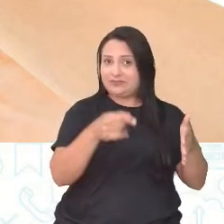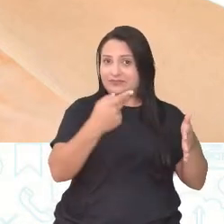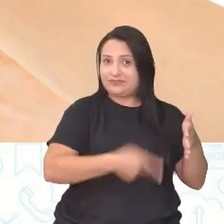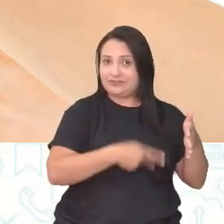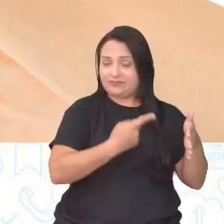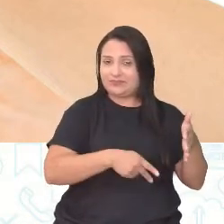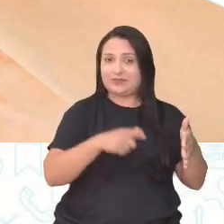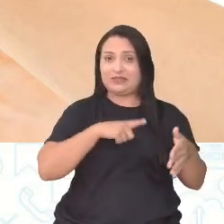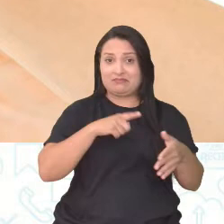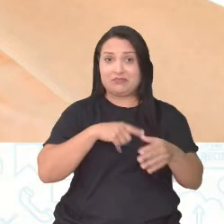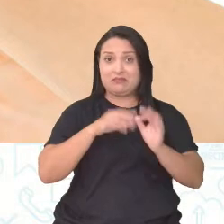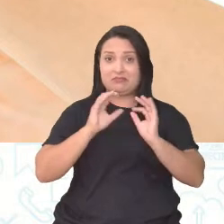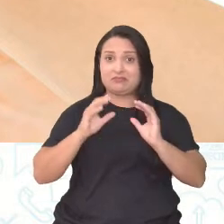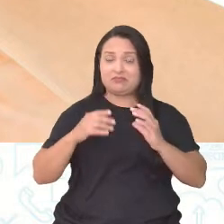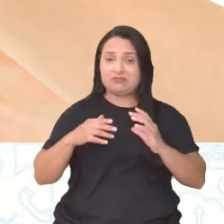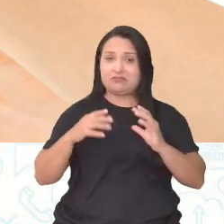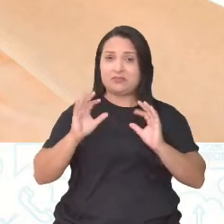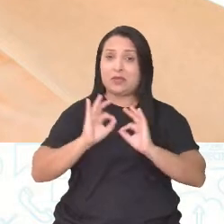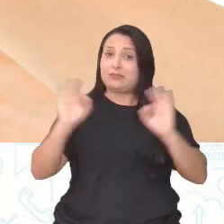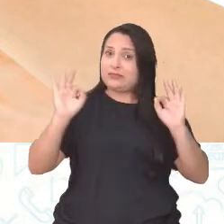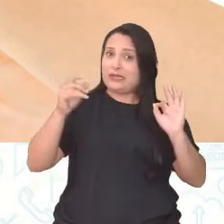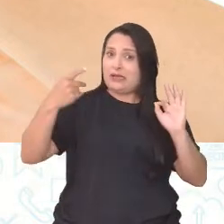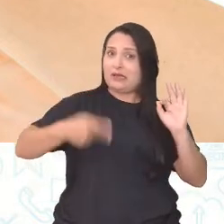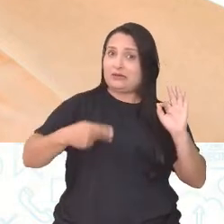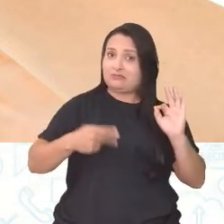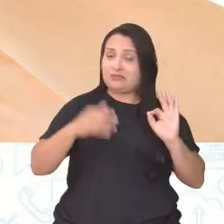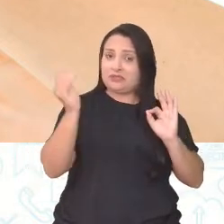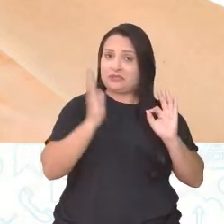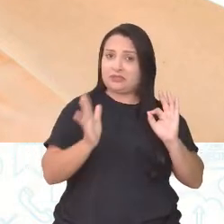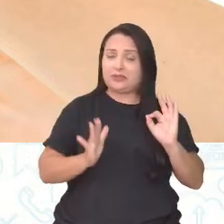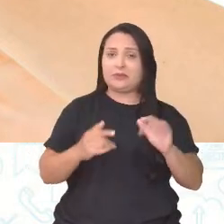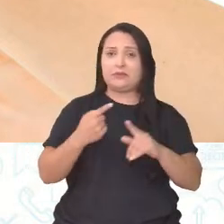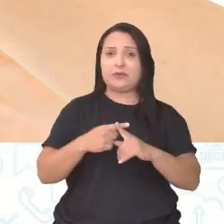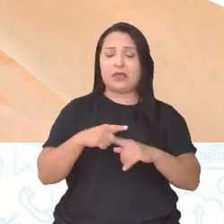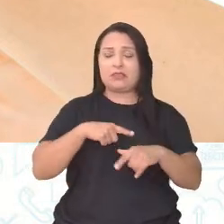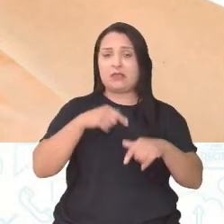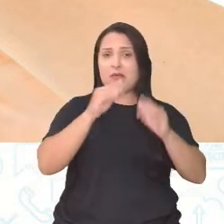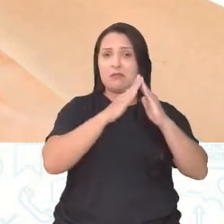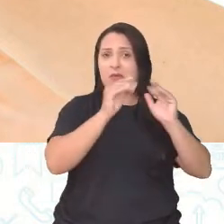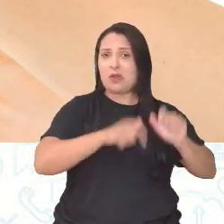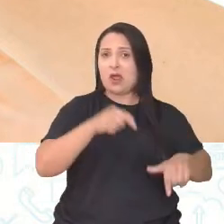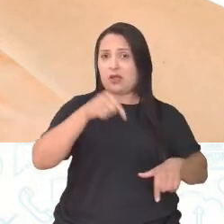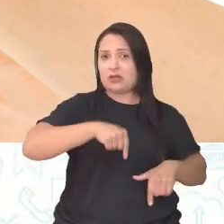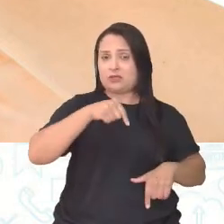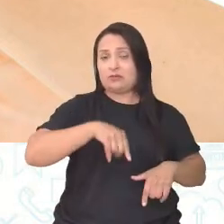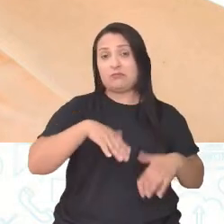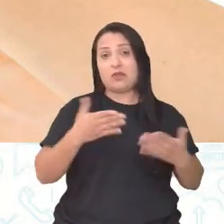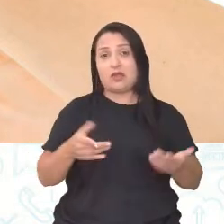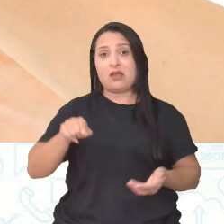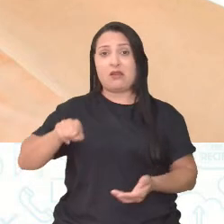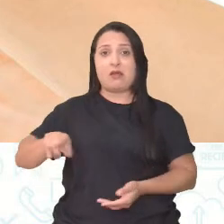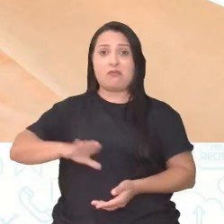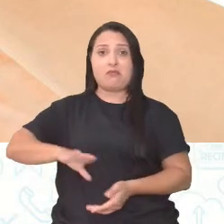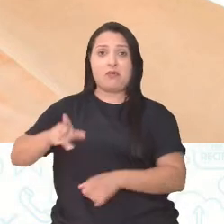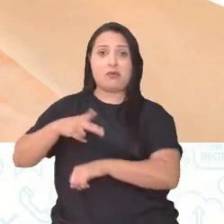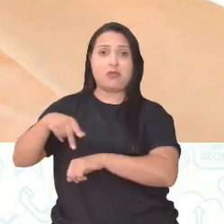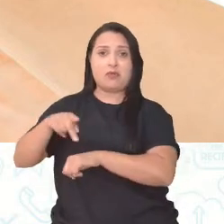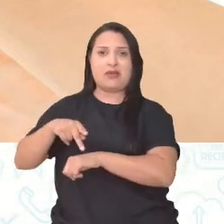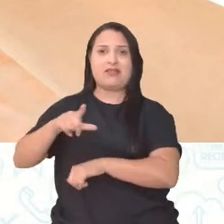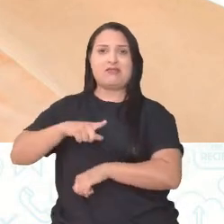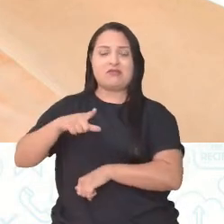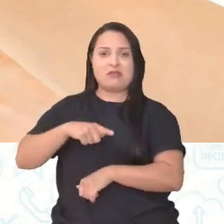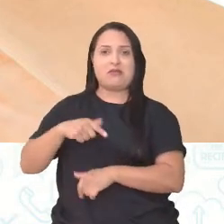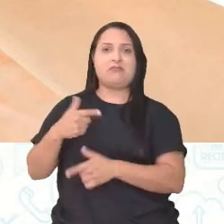privilégio aqui para o território brasileiro. Afinal de contas, eles estavam morando aqui. Só que Portugal enfrentava